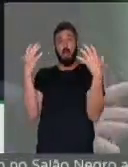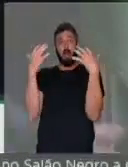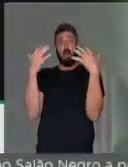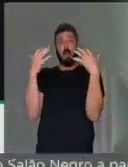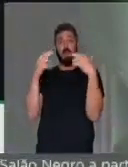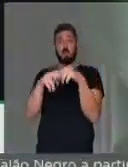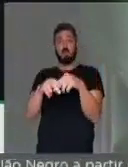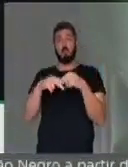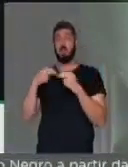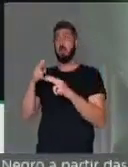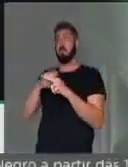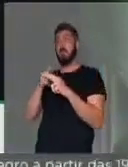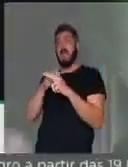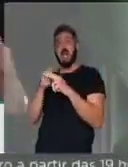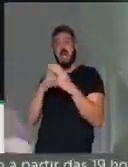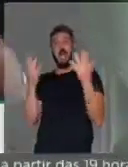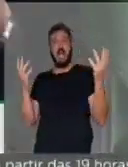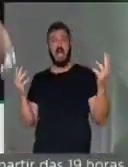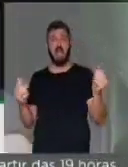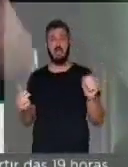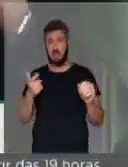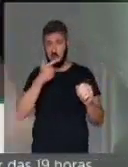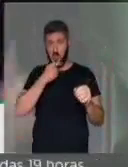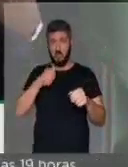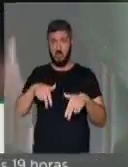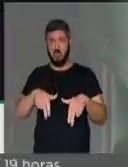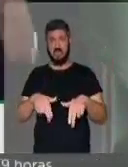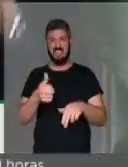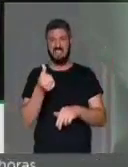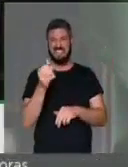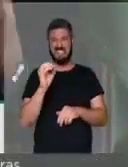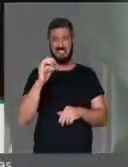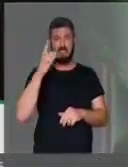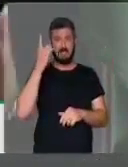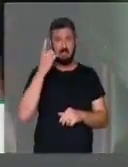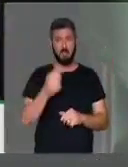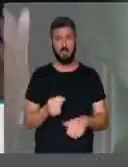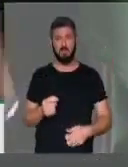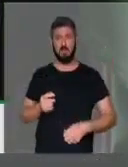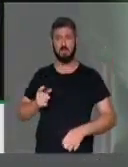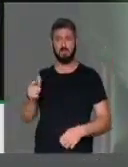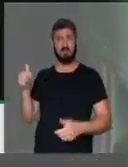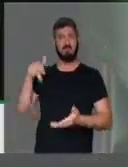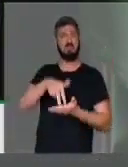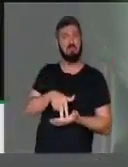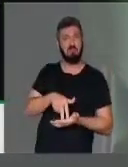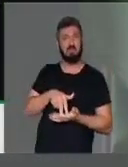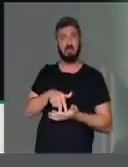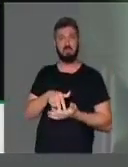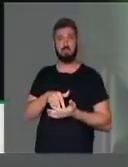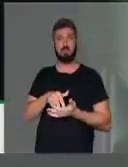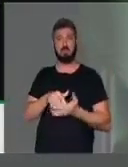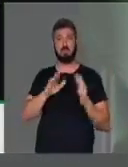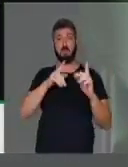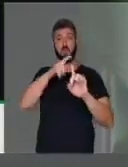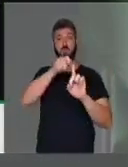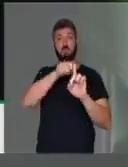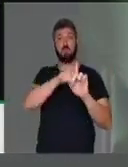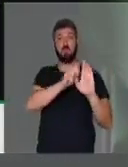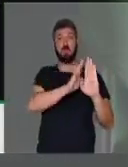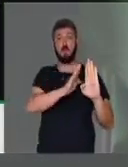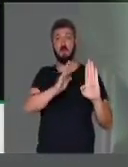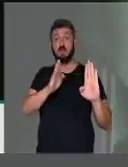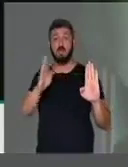com nu artístico, mais de 60 deputados vinham a essa tribuna durante um mês